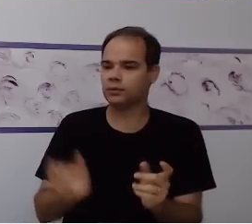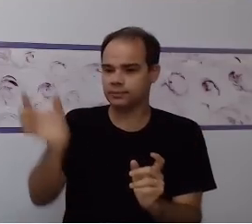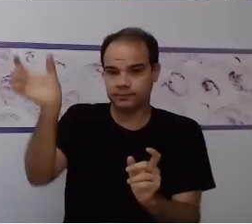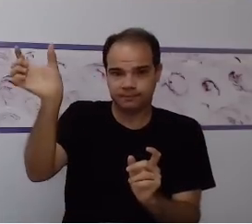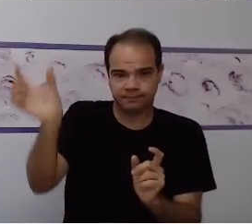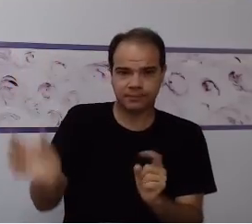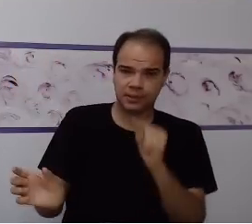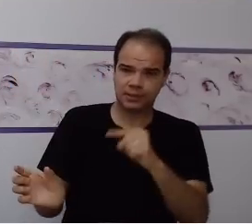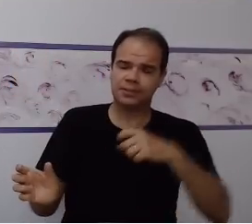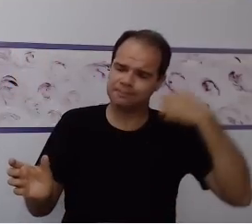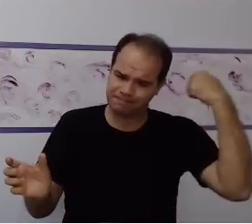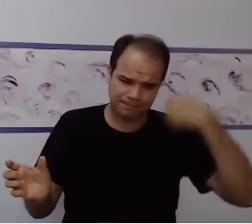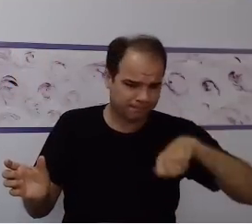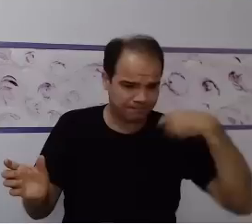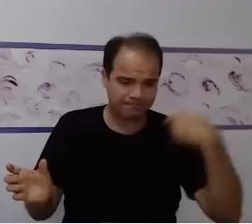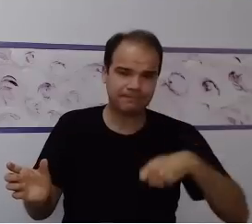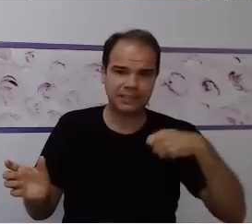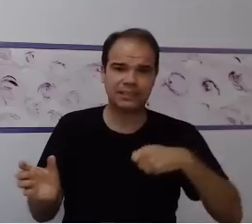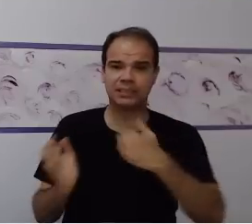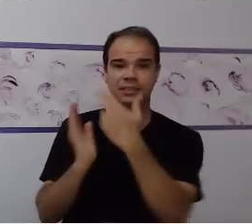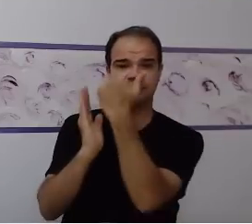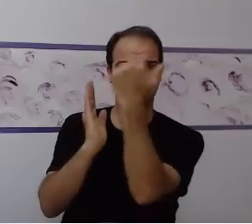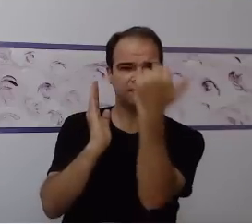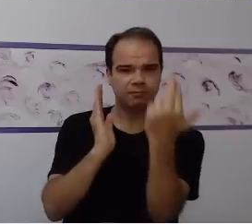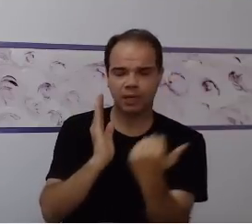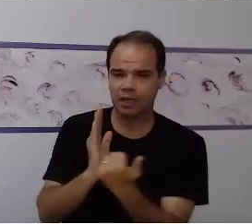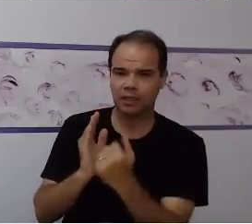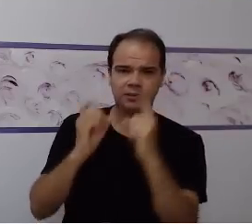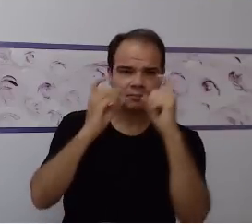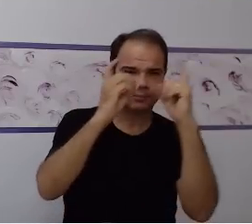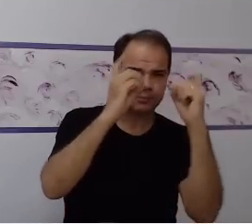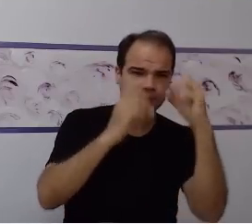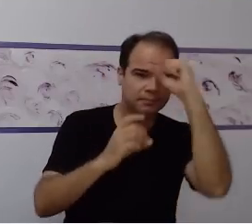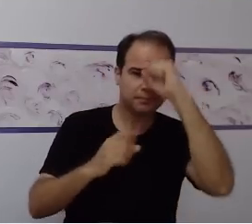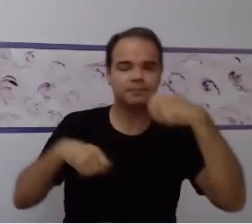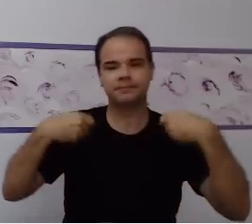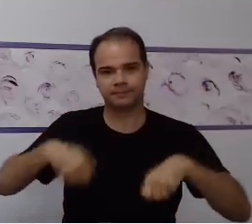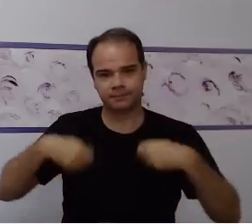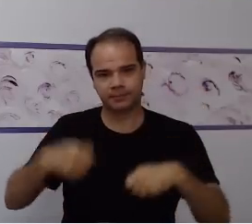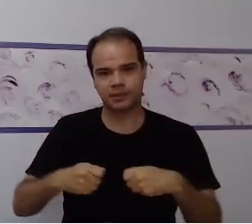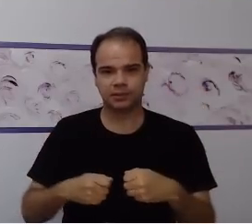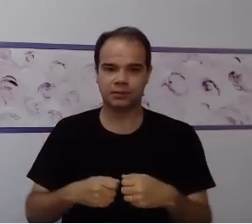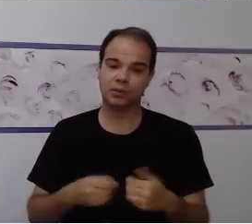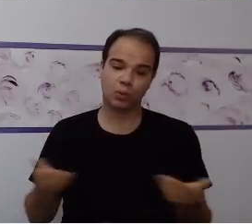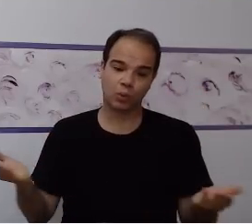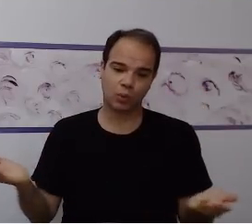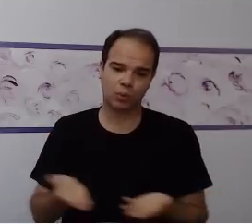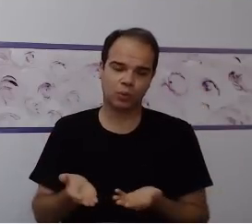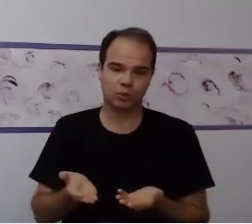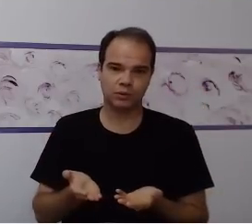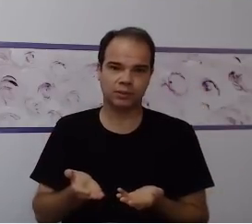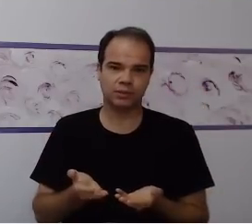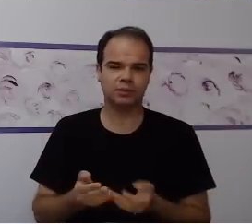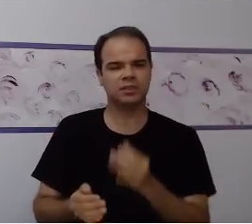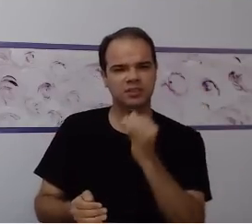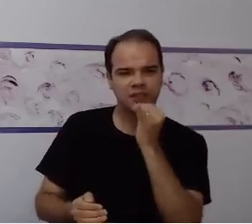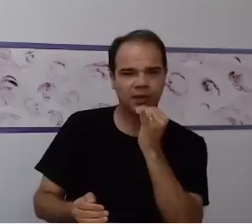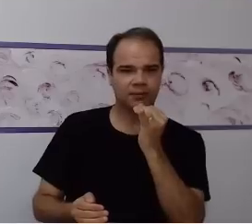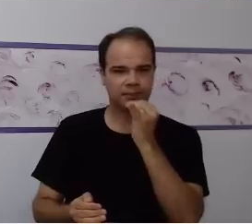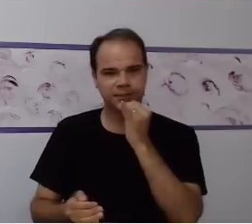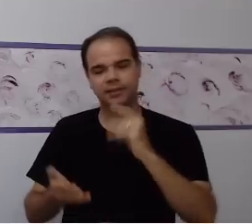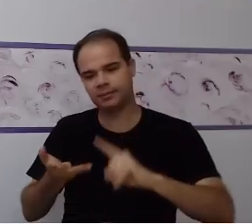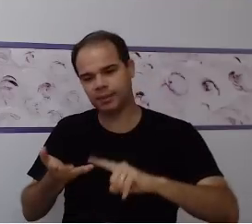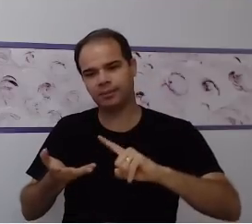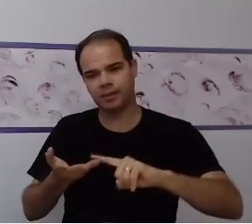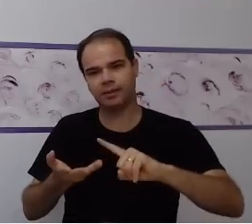indivíduo que precisa da base visual para aprender. Então, gente trouxe aí algumas situações de exemplo e